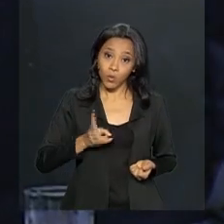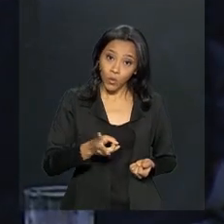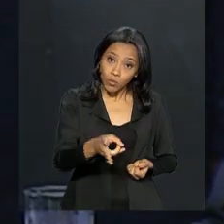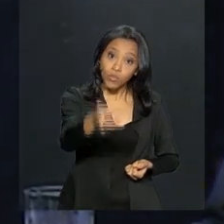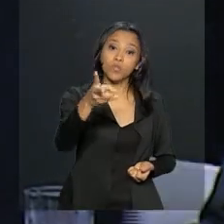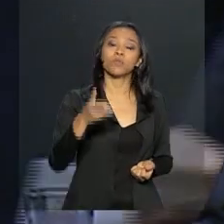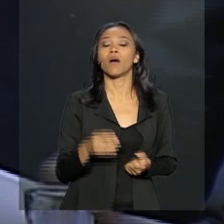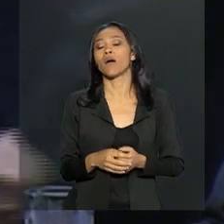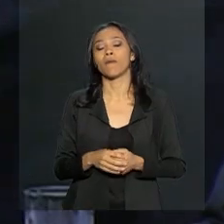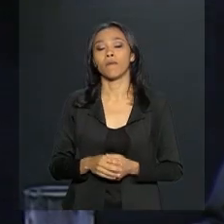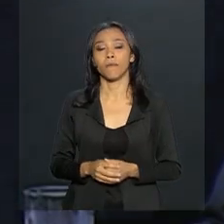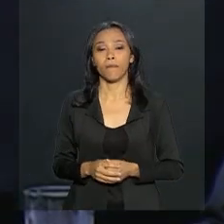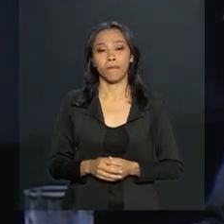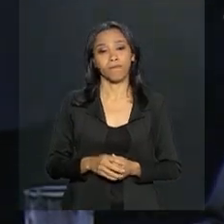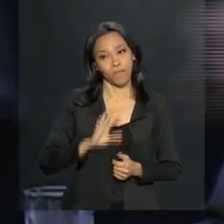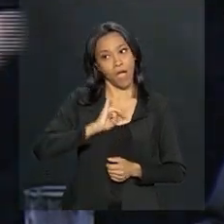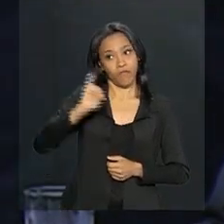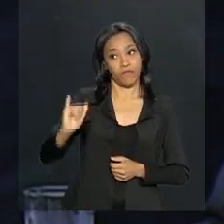presidente Temer,